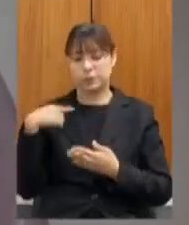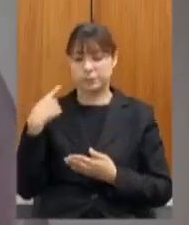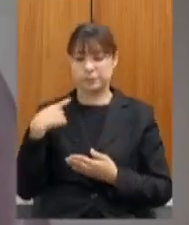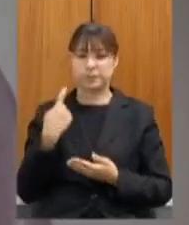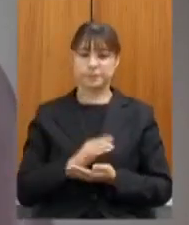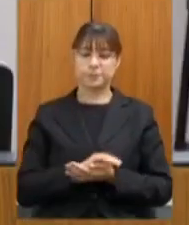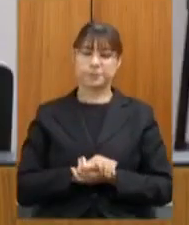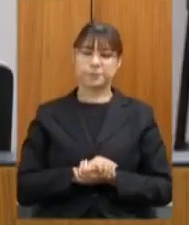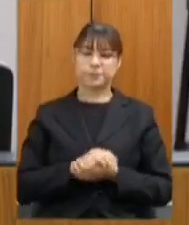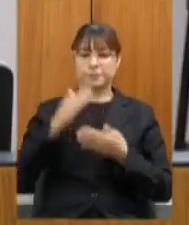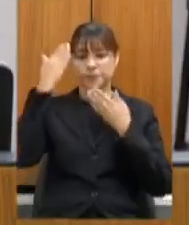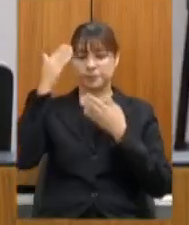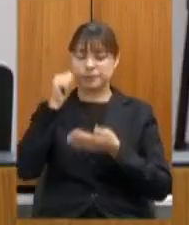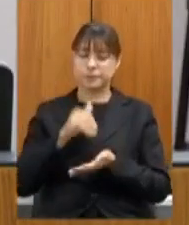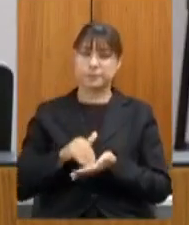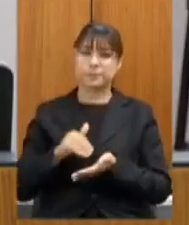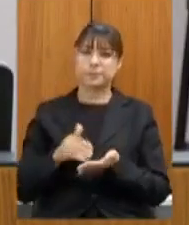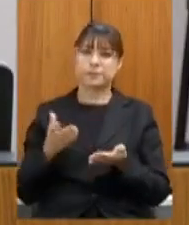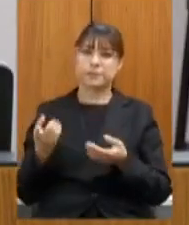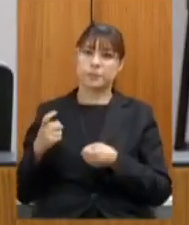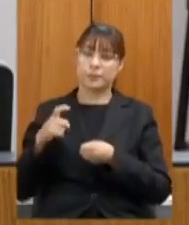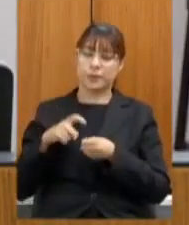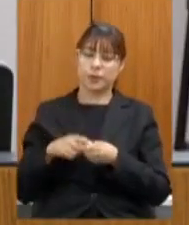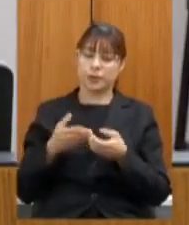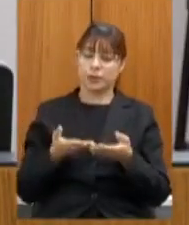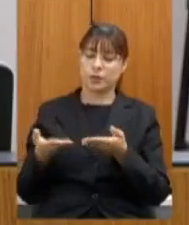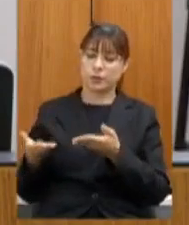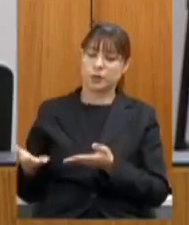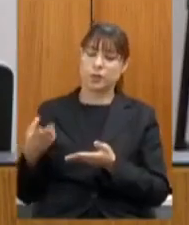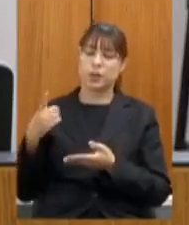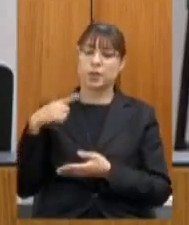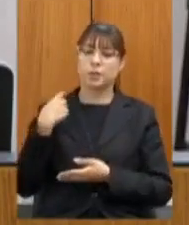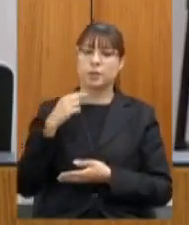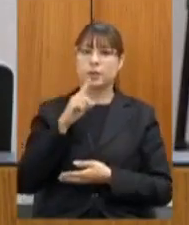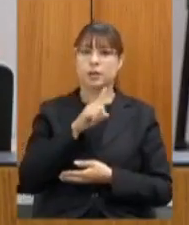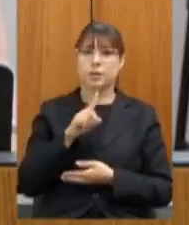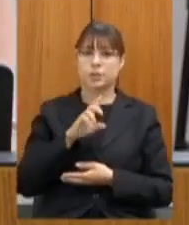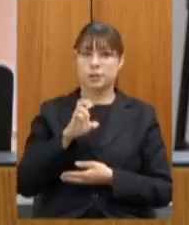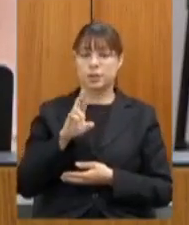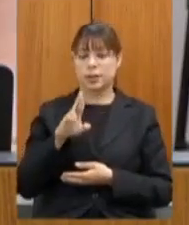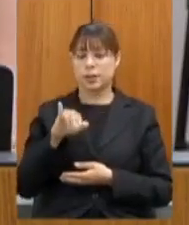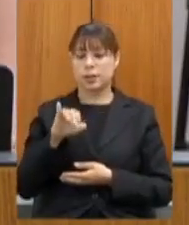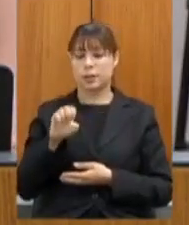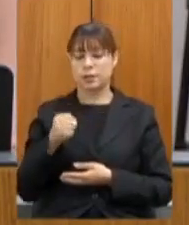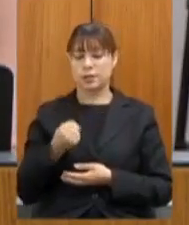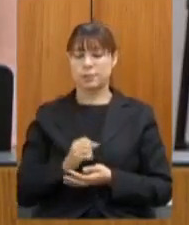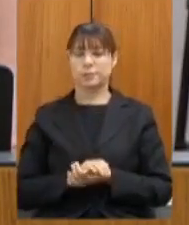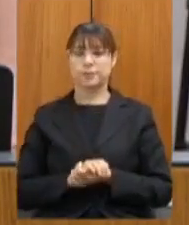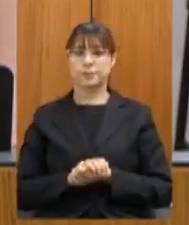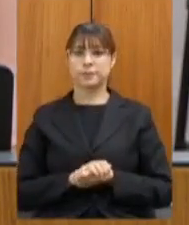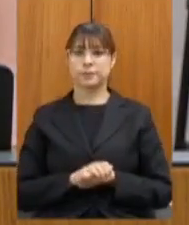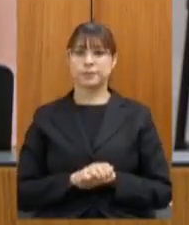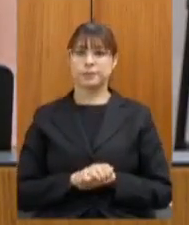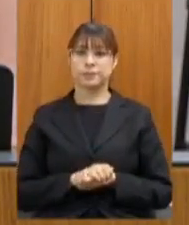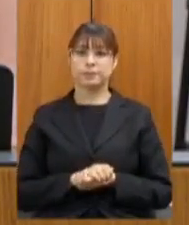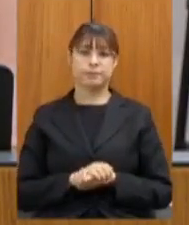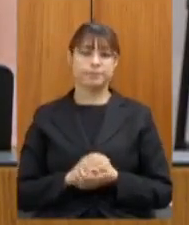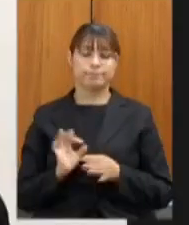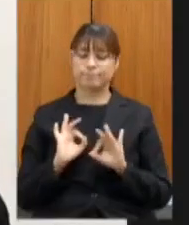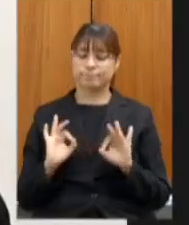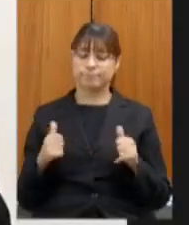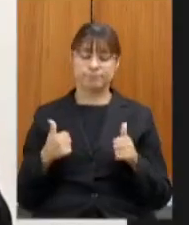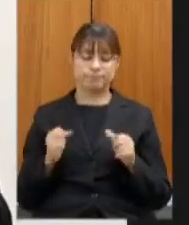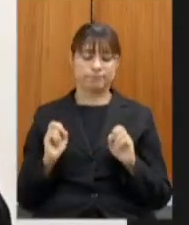obrigada secretária devolvo para as considerações deputado Zé Reis não maravilha saio